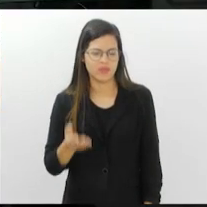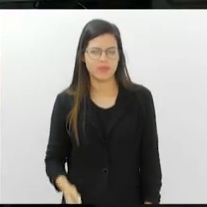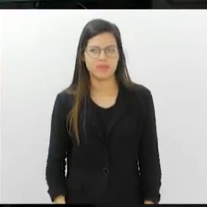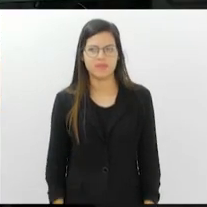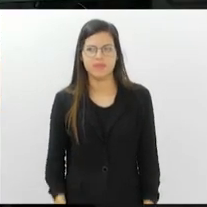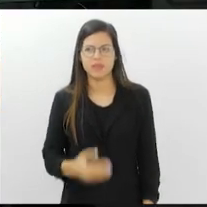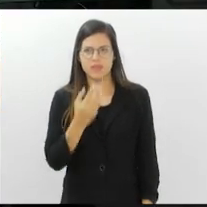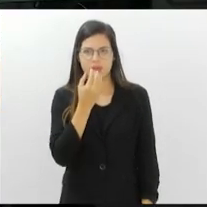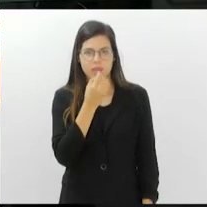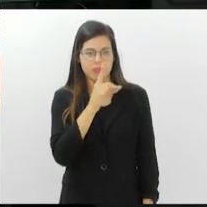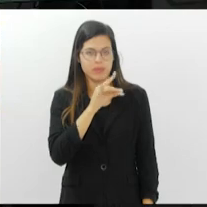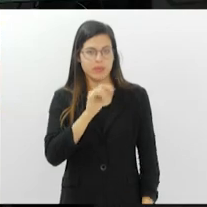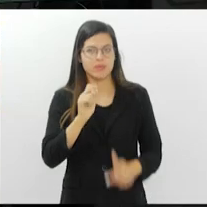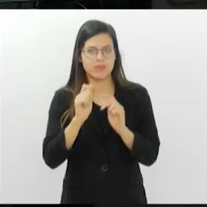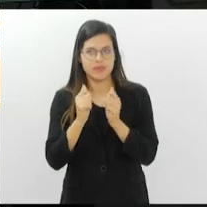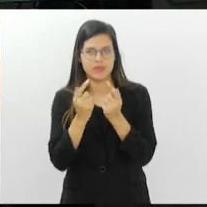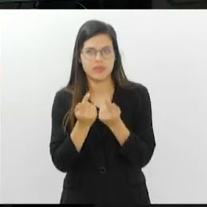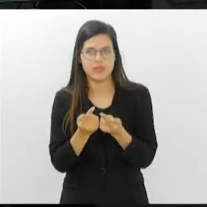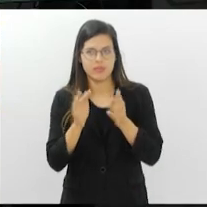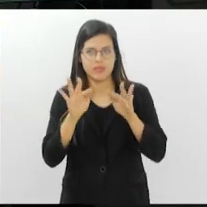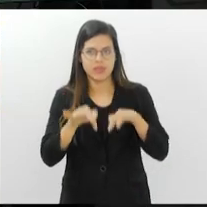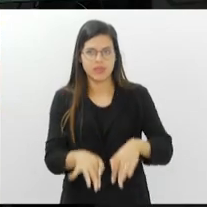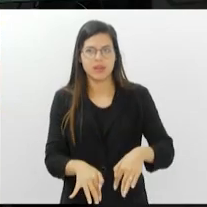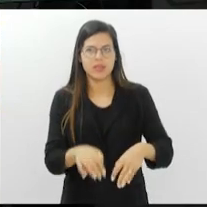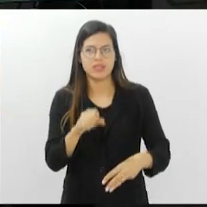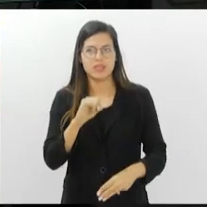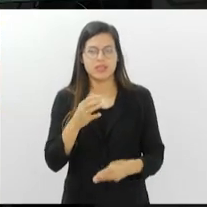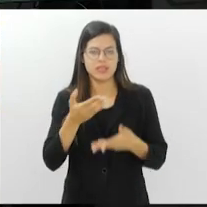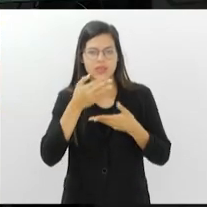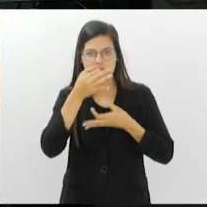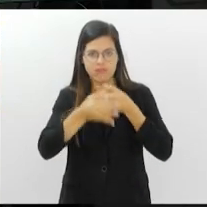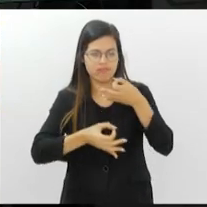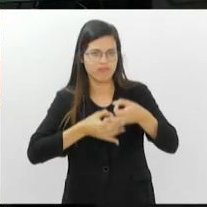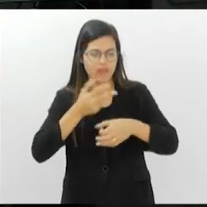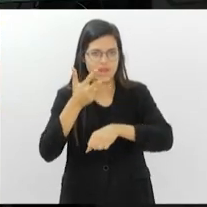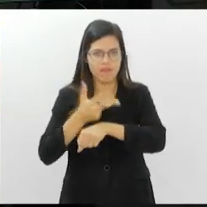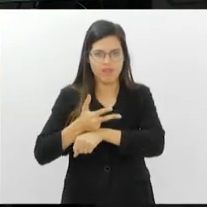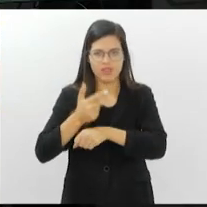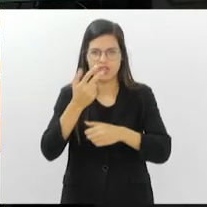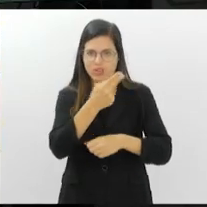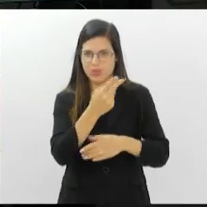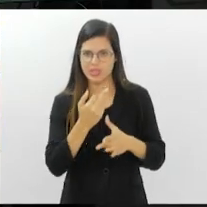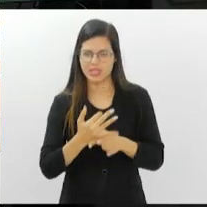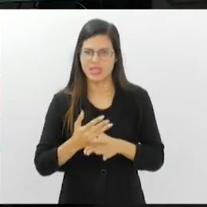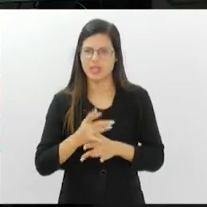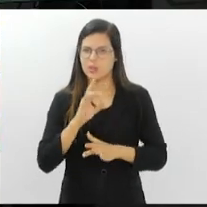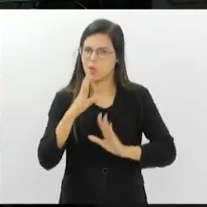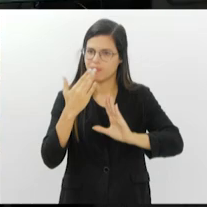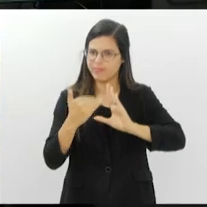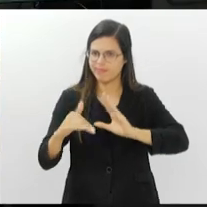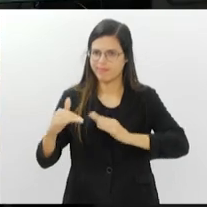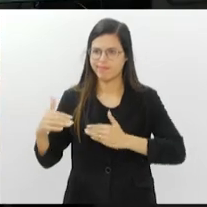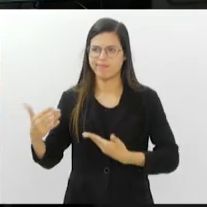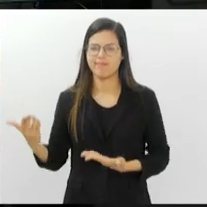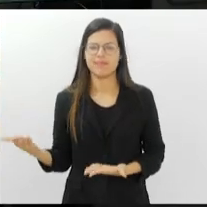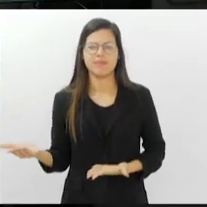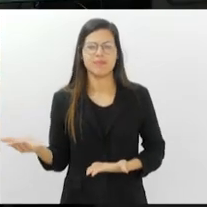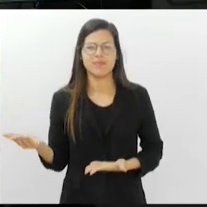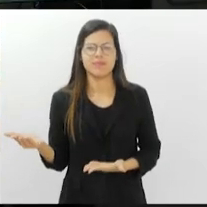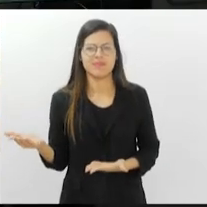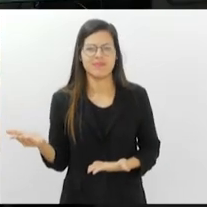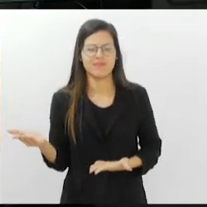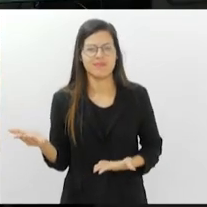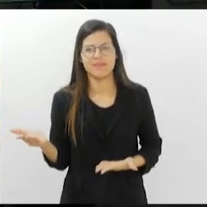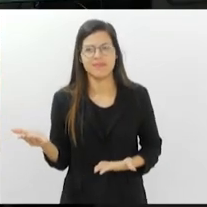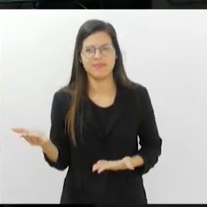O Bom Dia Alerj termina aqui, se você quiser enviar sugestões ou vídeos aí da sua cidade é só acessar nosso e-mail tvalerj arroba alerj